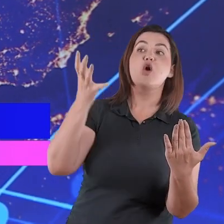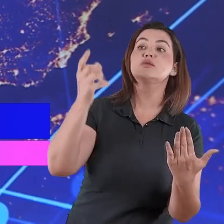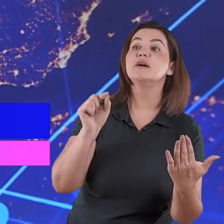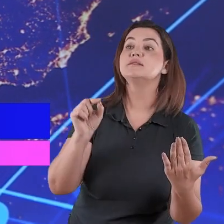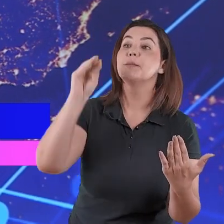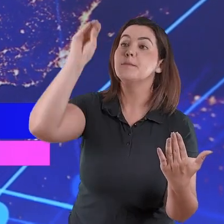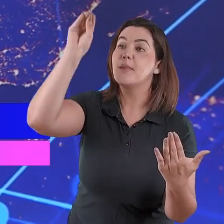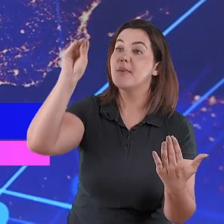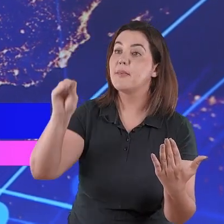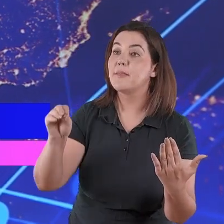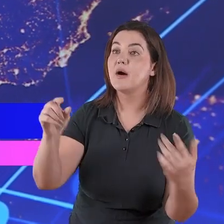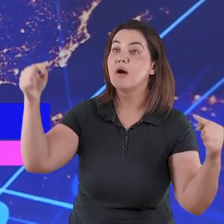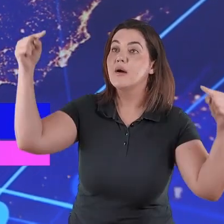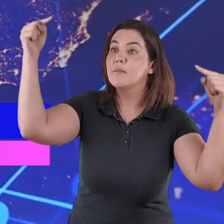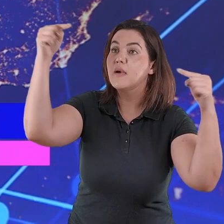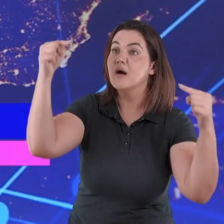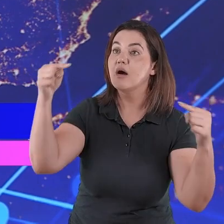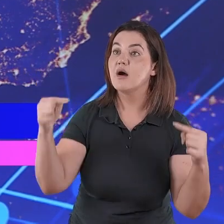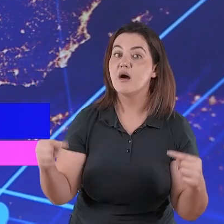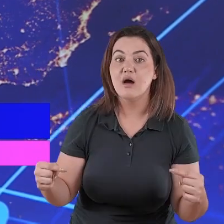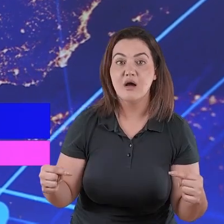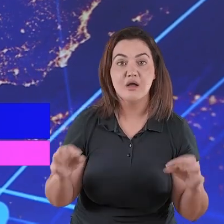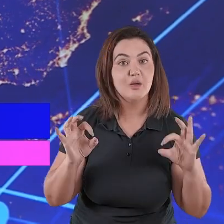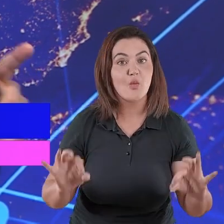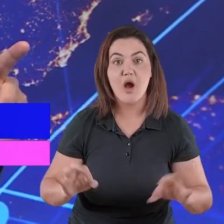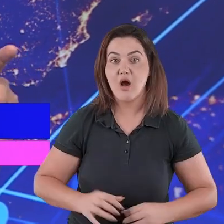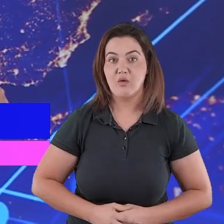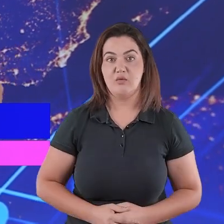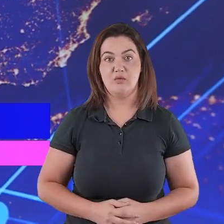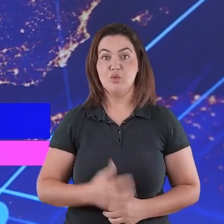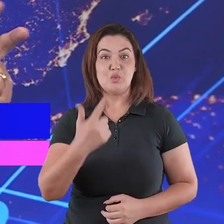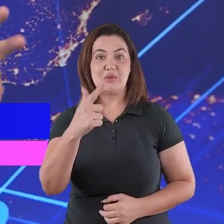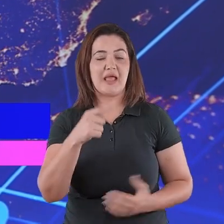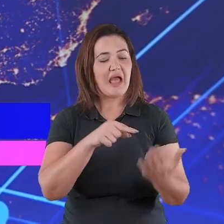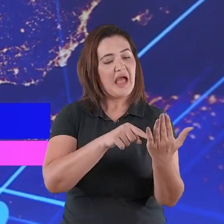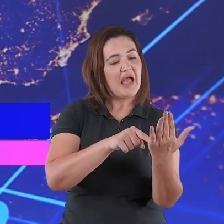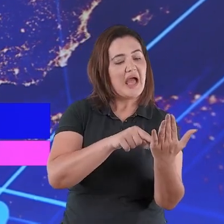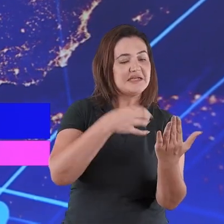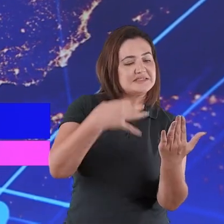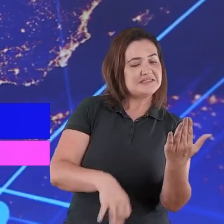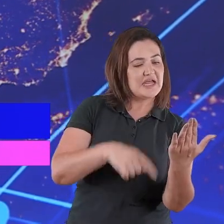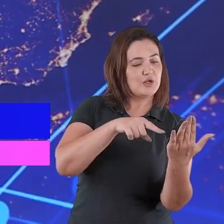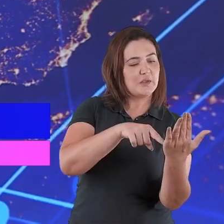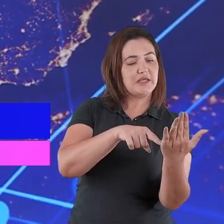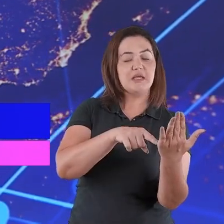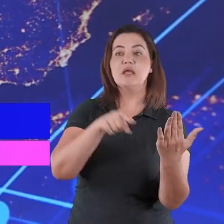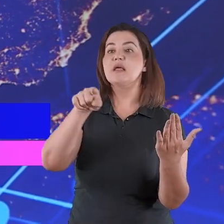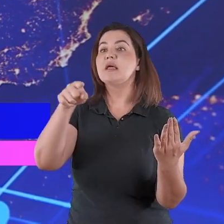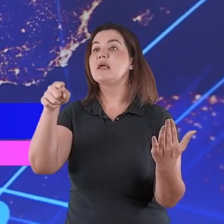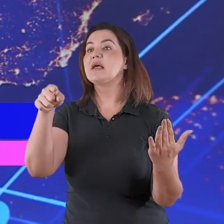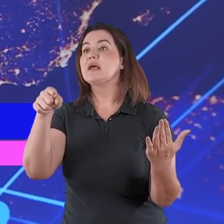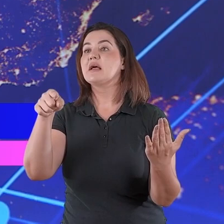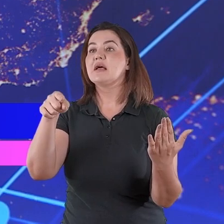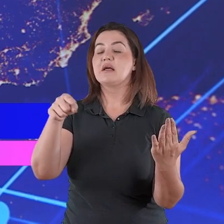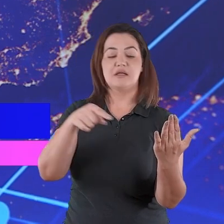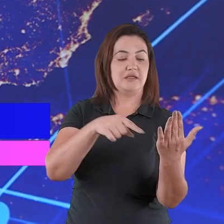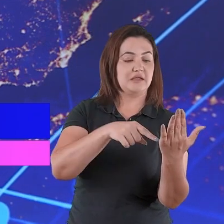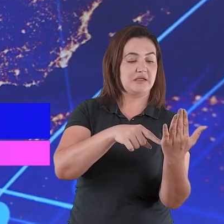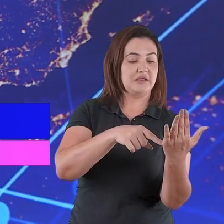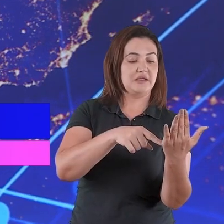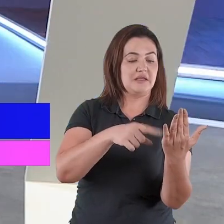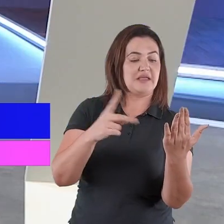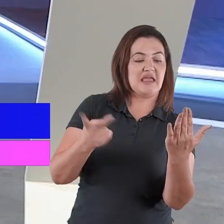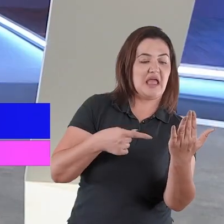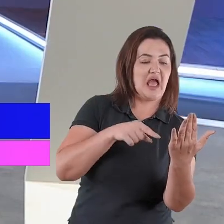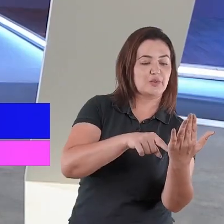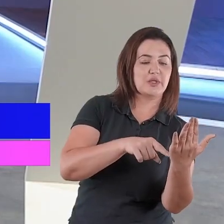não se equivoca em nada, nem um milímetro para a esquerda, nem um milímetro para a direita, é exatamente no ponto que deveria ser,